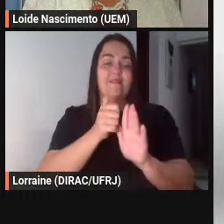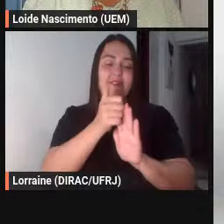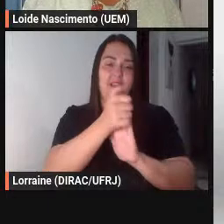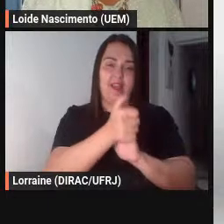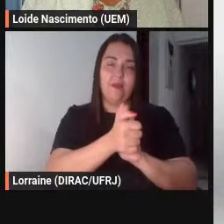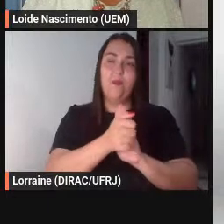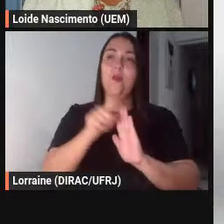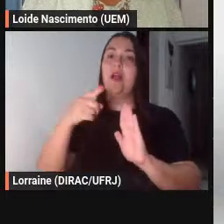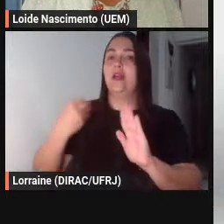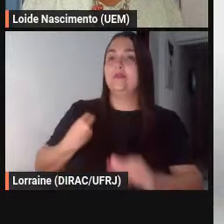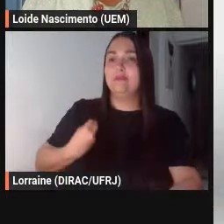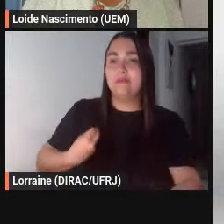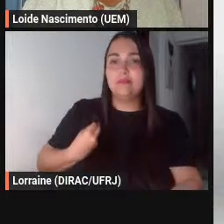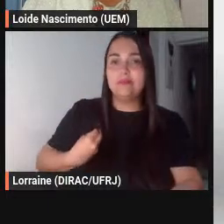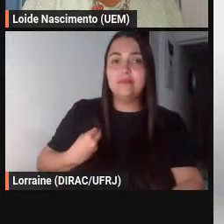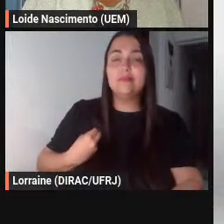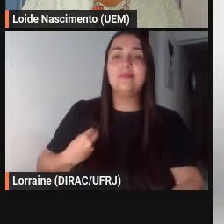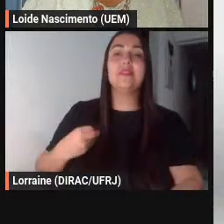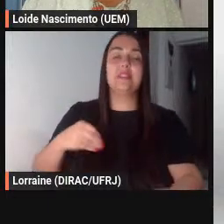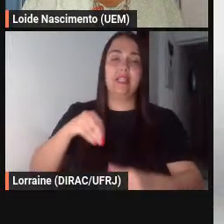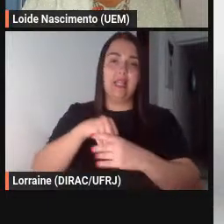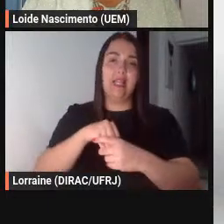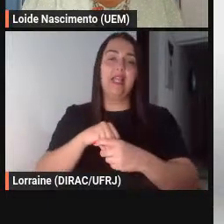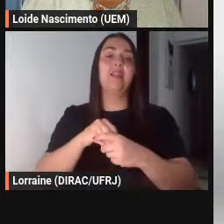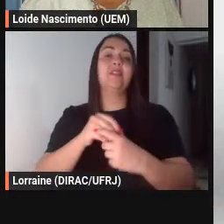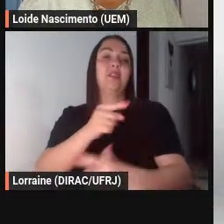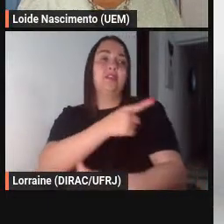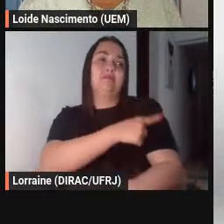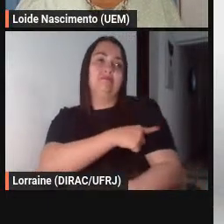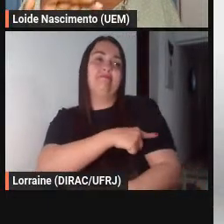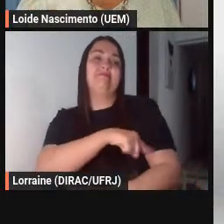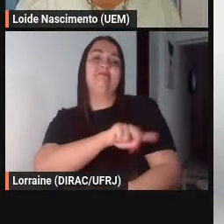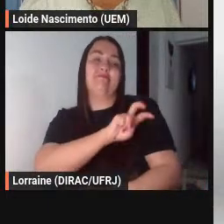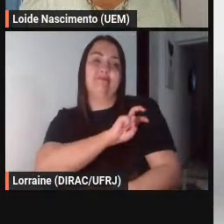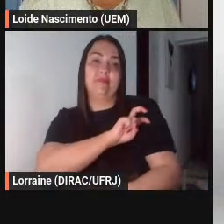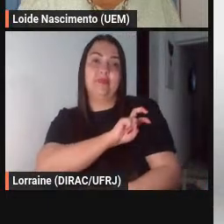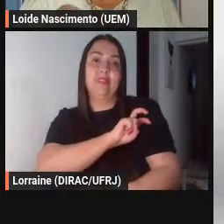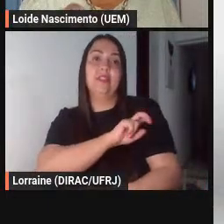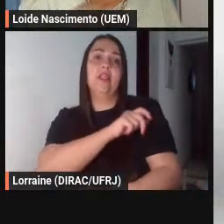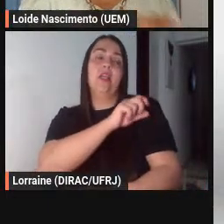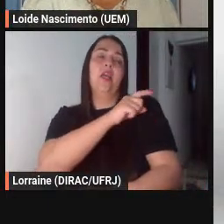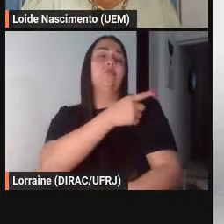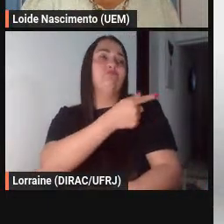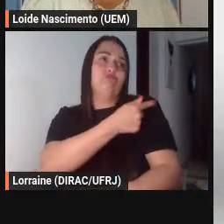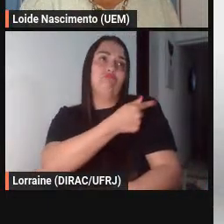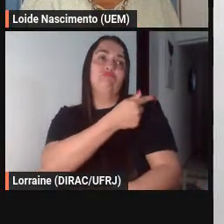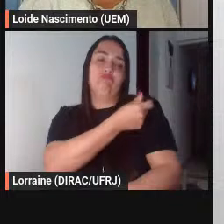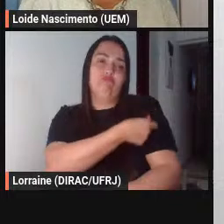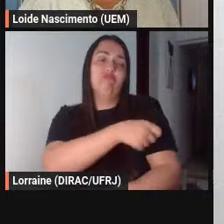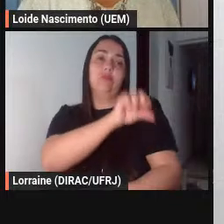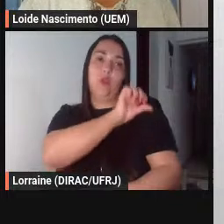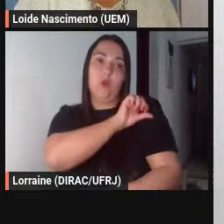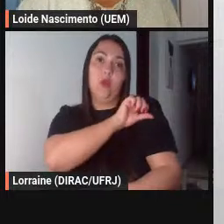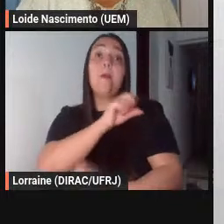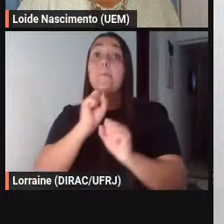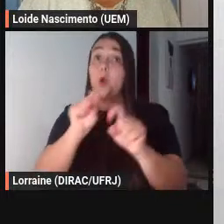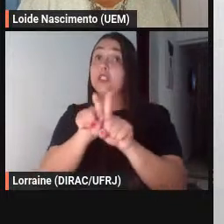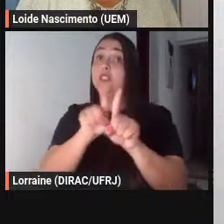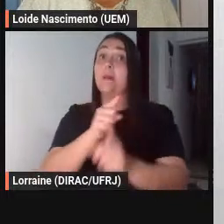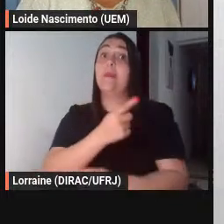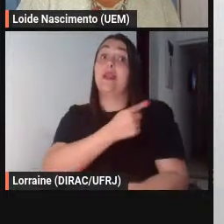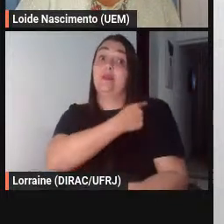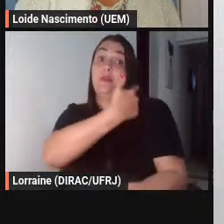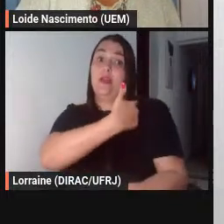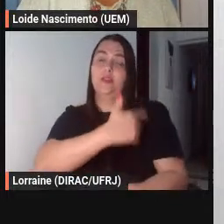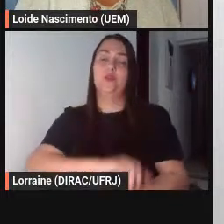presente aí no ensino fundamental nós podemos levar também a fábula para o ensino médio acho que é disso que vai tratar já o próximo